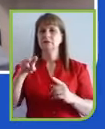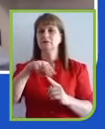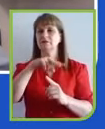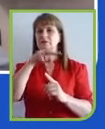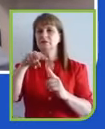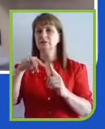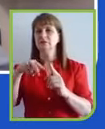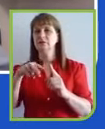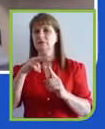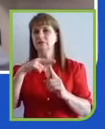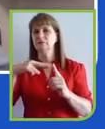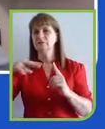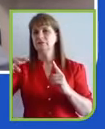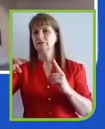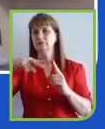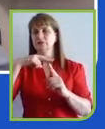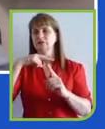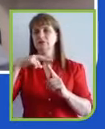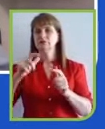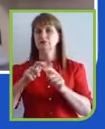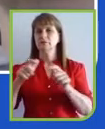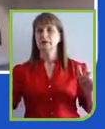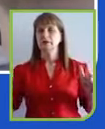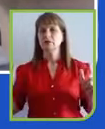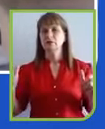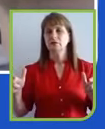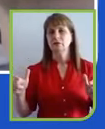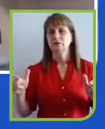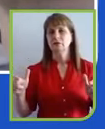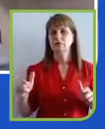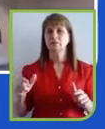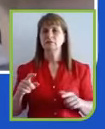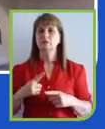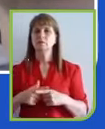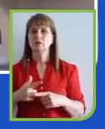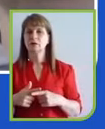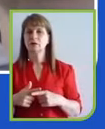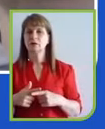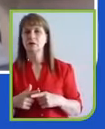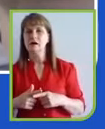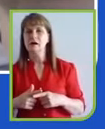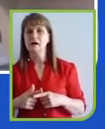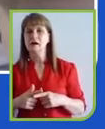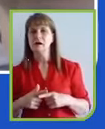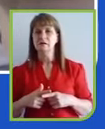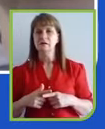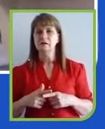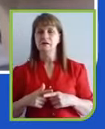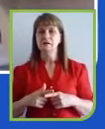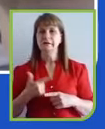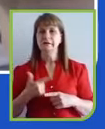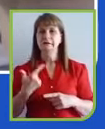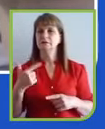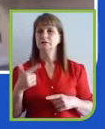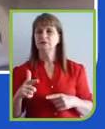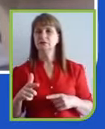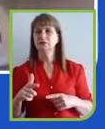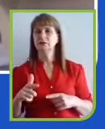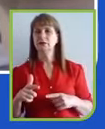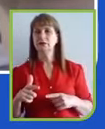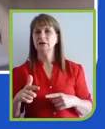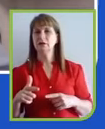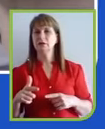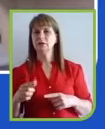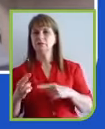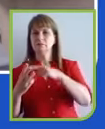respeito de tudo isso, de que, afinal de contas, não há uma dicotomia quando se fala de